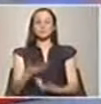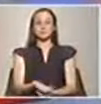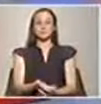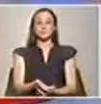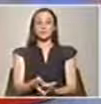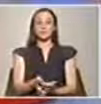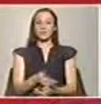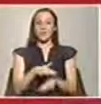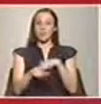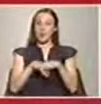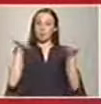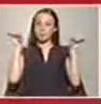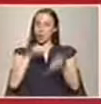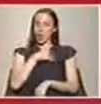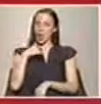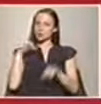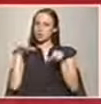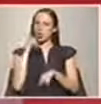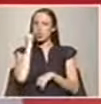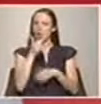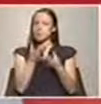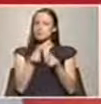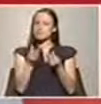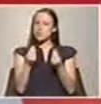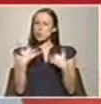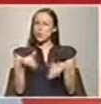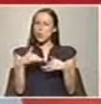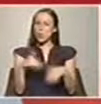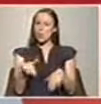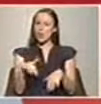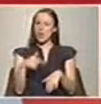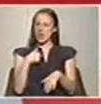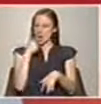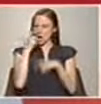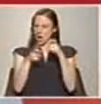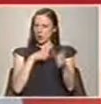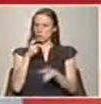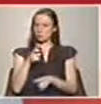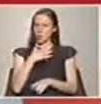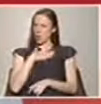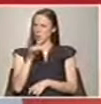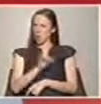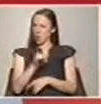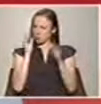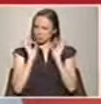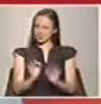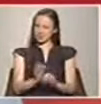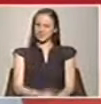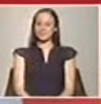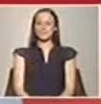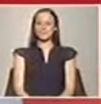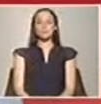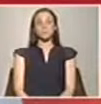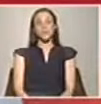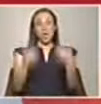mal à nossa saúde é muito dolorosa, portanto é uma experiência que eu acho que ninguém deve gostar muito de passar por ela. A